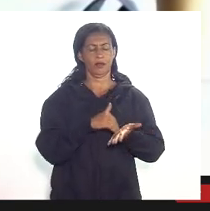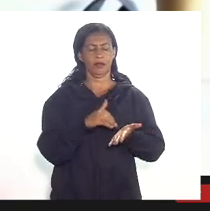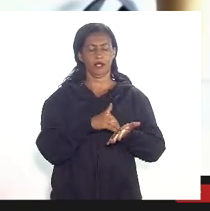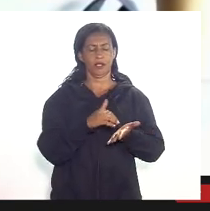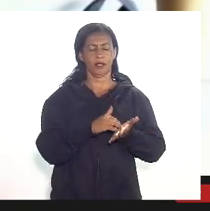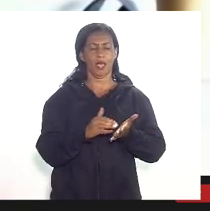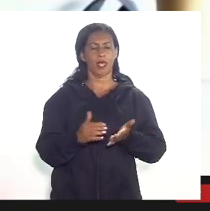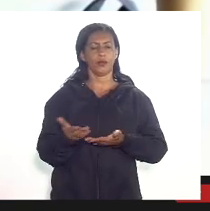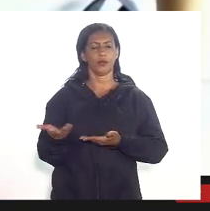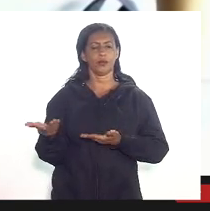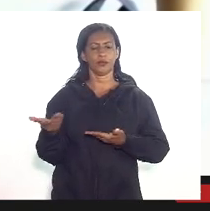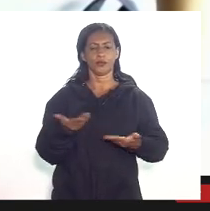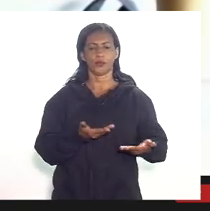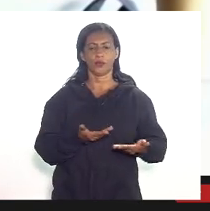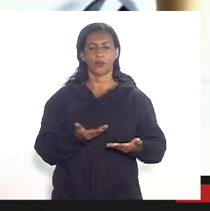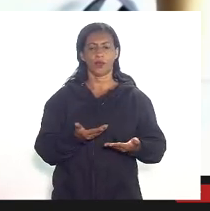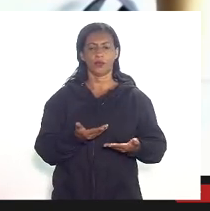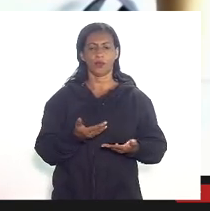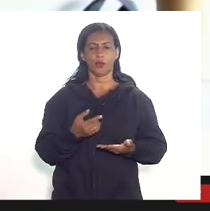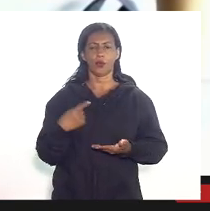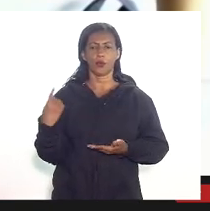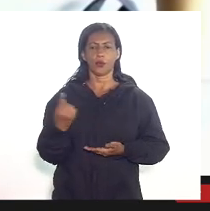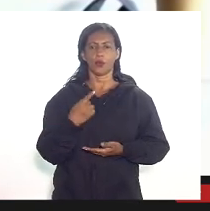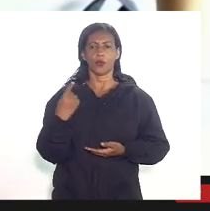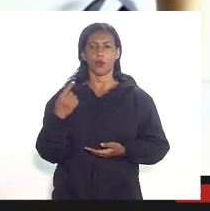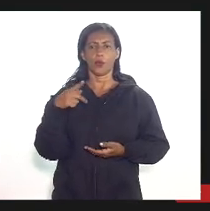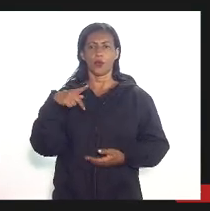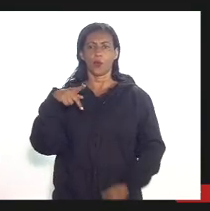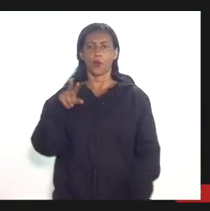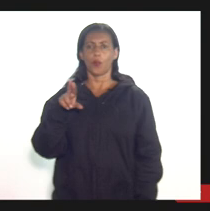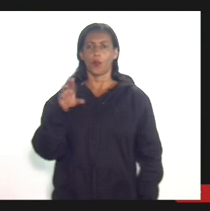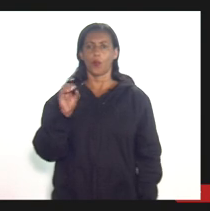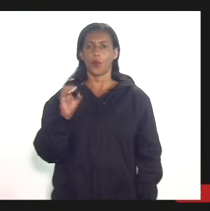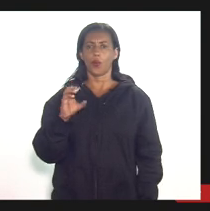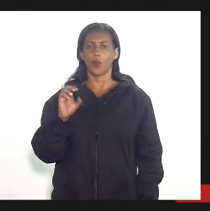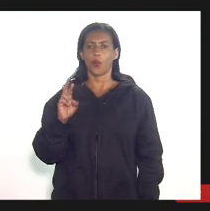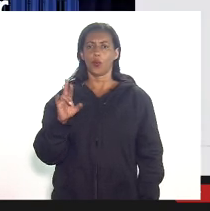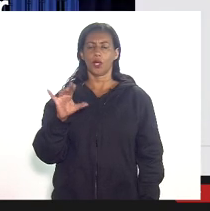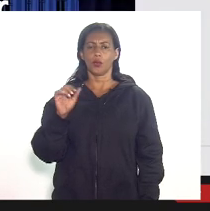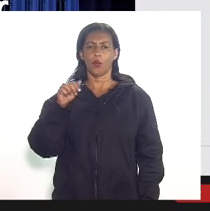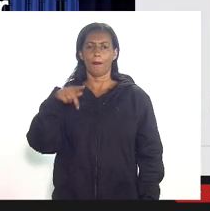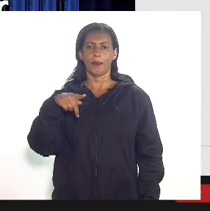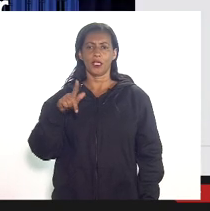Por favor, nosso Procurador Paulo Henrique da PG18.